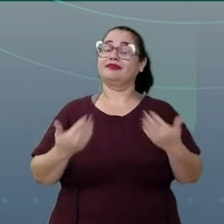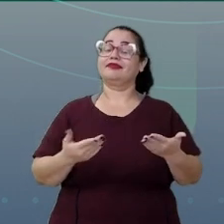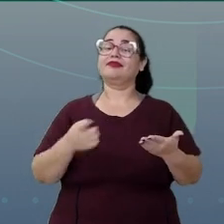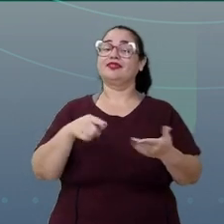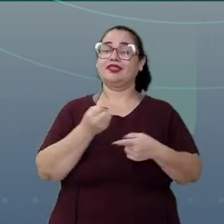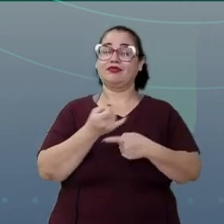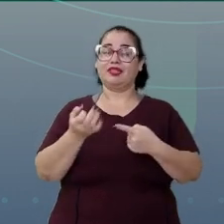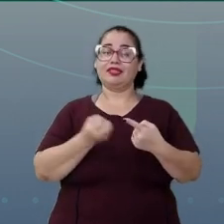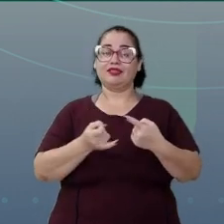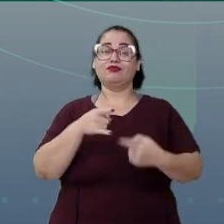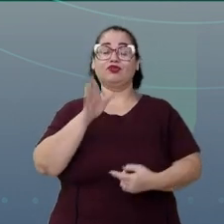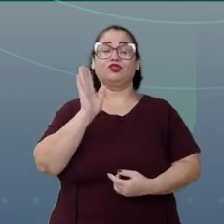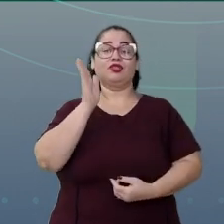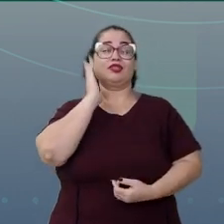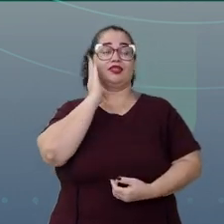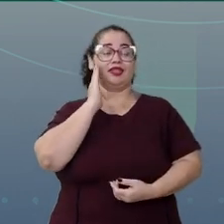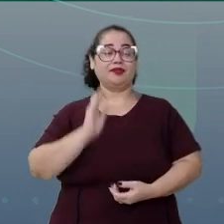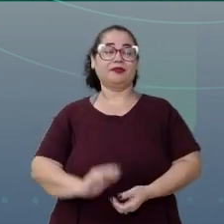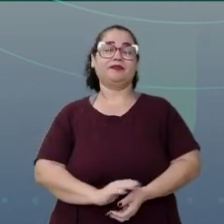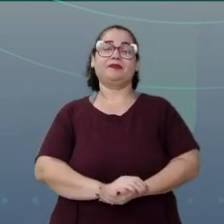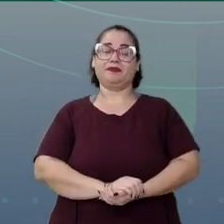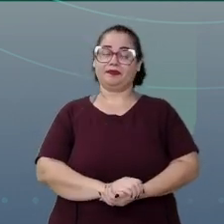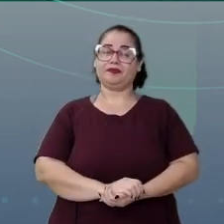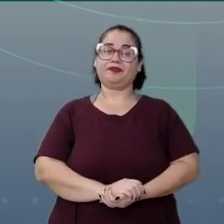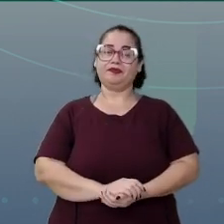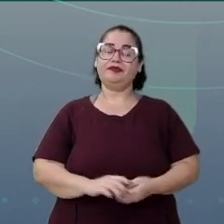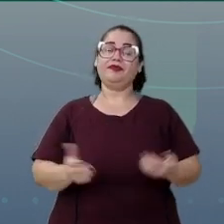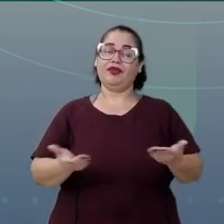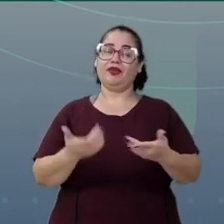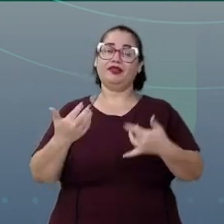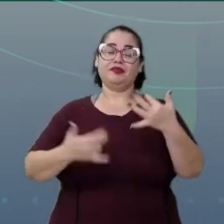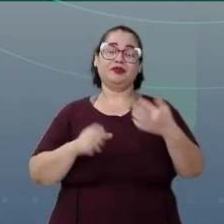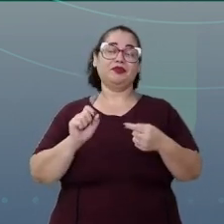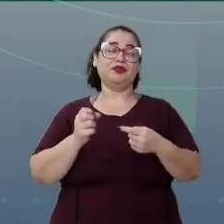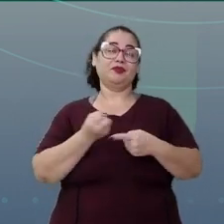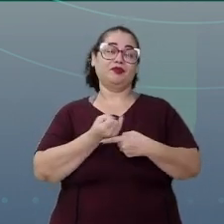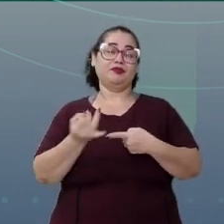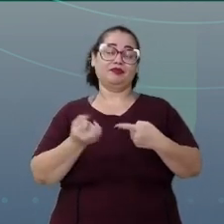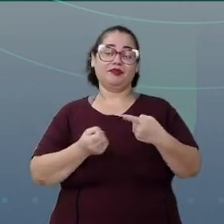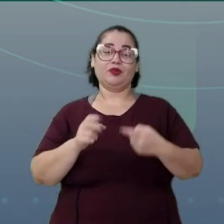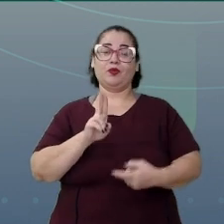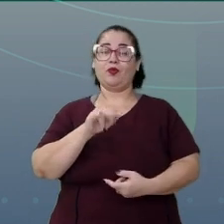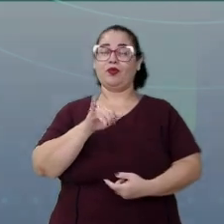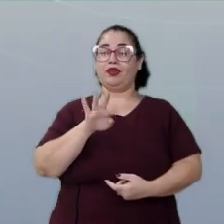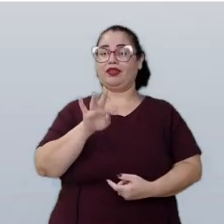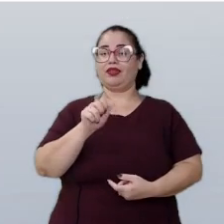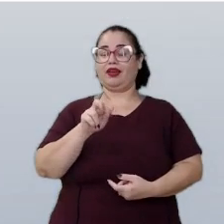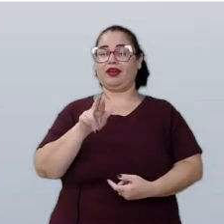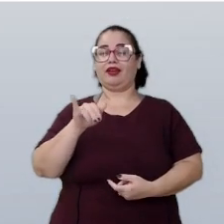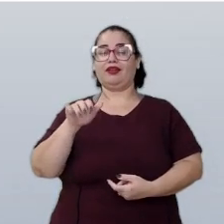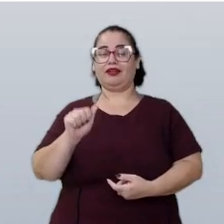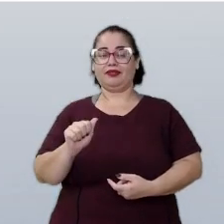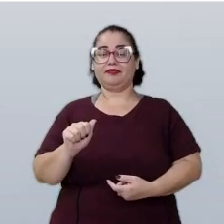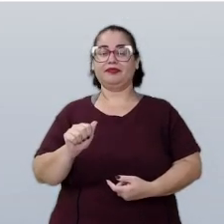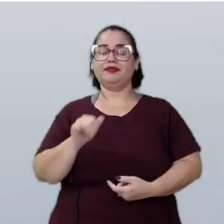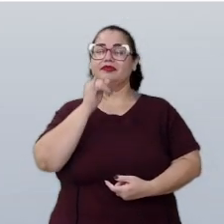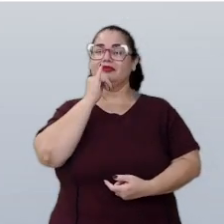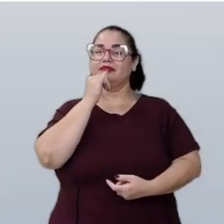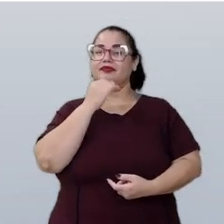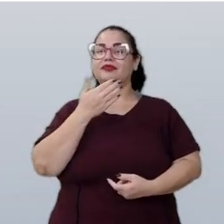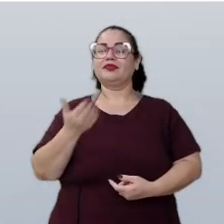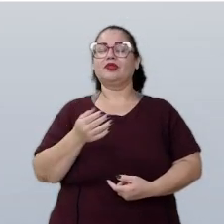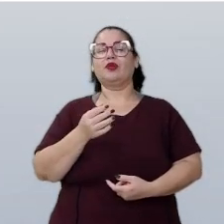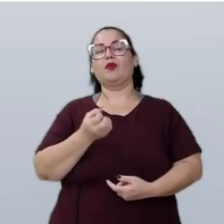já sabe. Então, vou te explicar do que se trata essa tal de fração unitária. Olha só, na